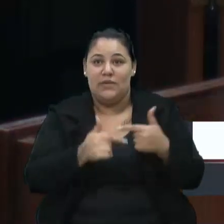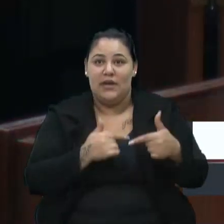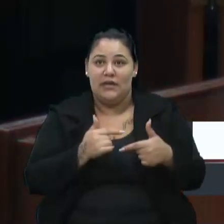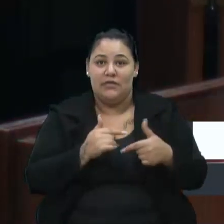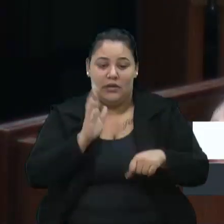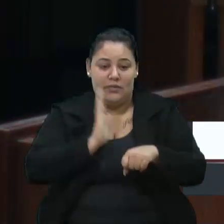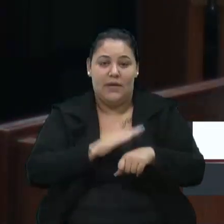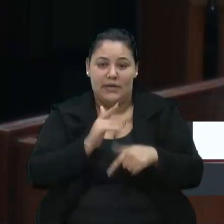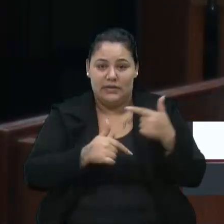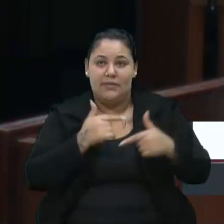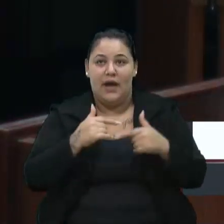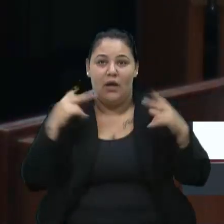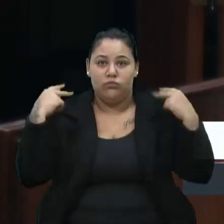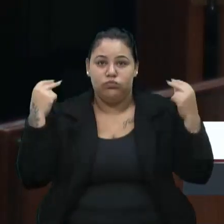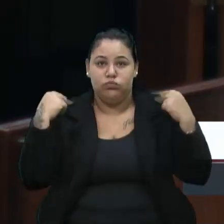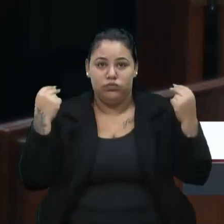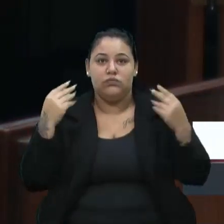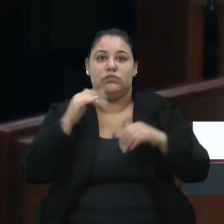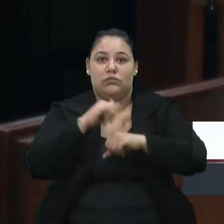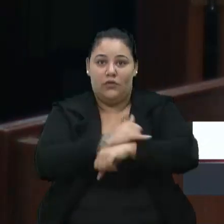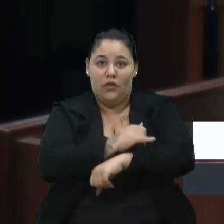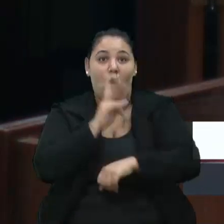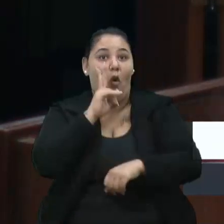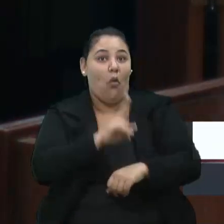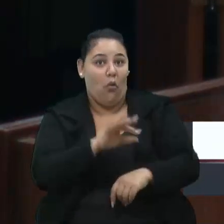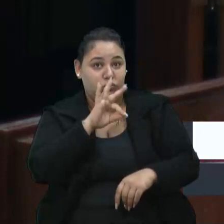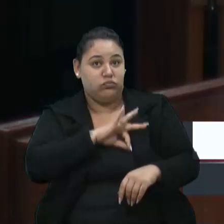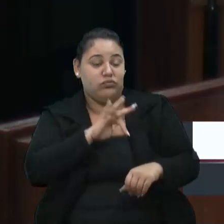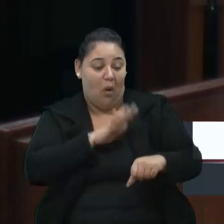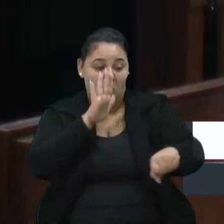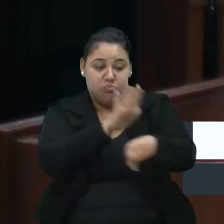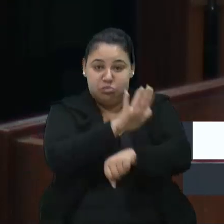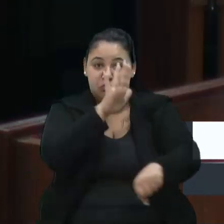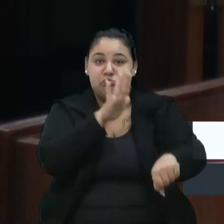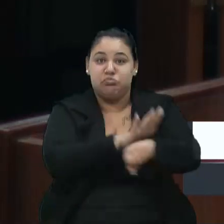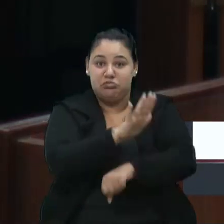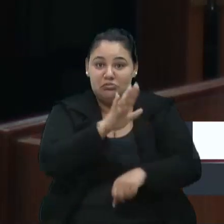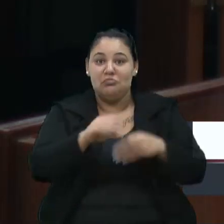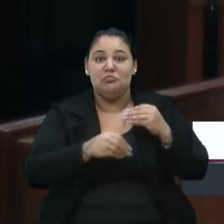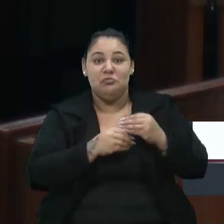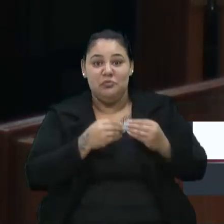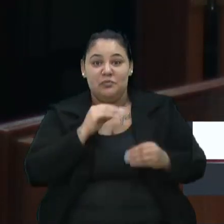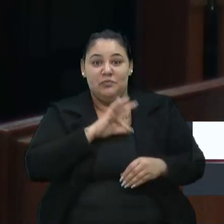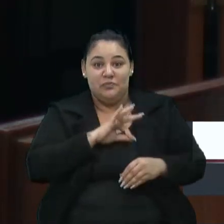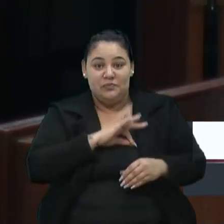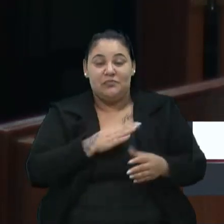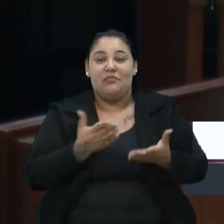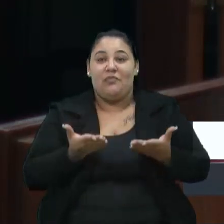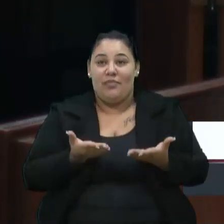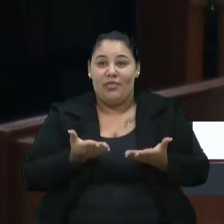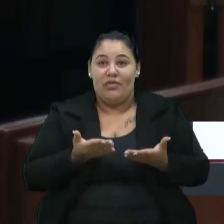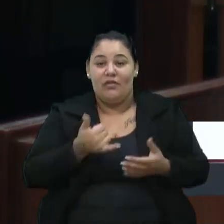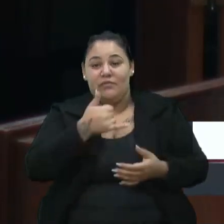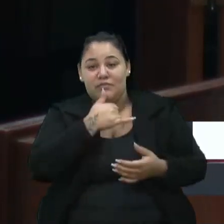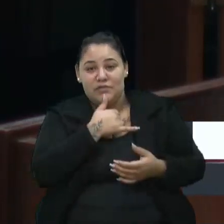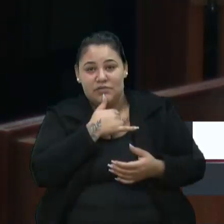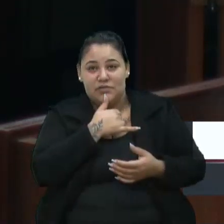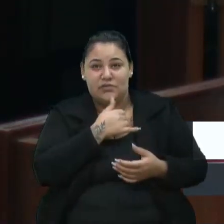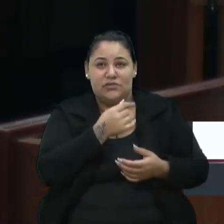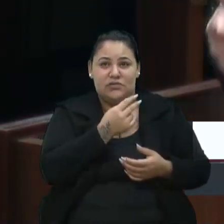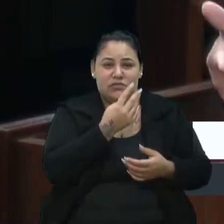hoje é o piloto. Olha, esse cara deve estar ganhando muita hora extra, né. Infelizmente, foi 42 mil para uma cama,